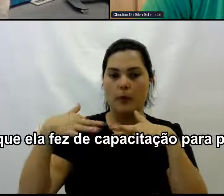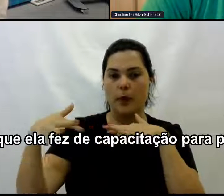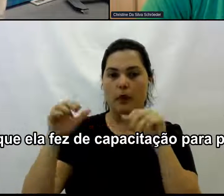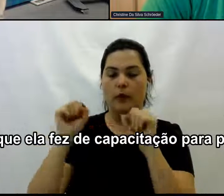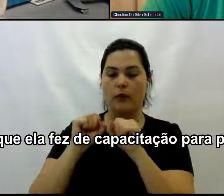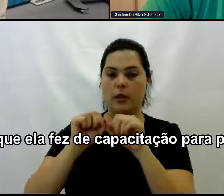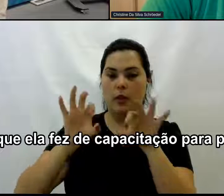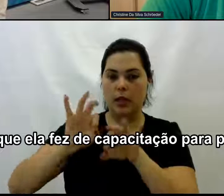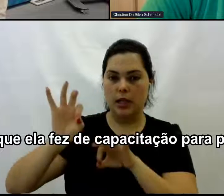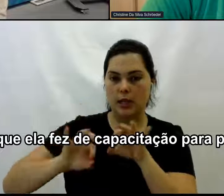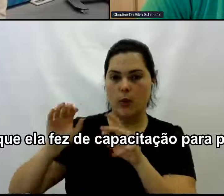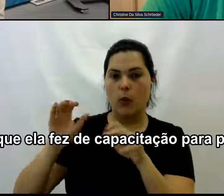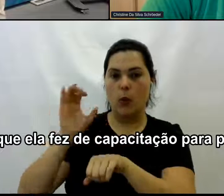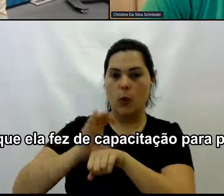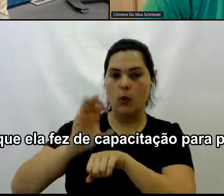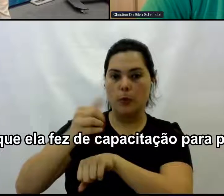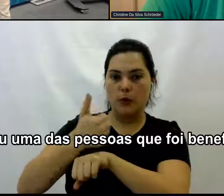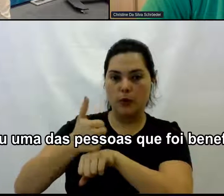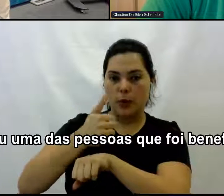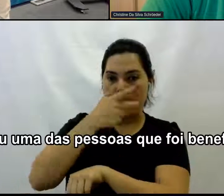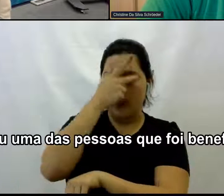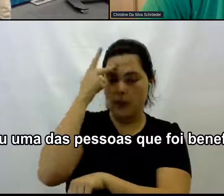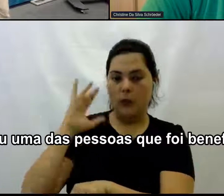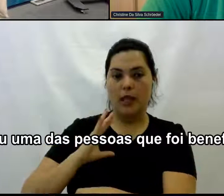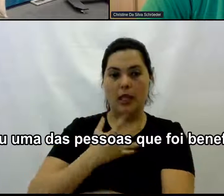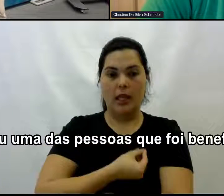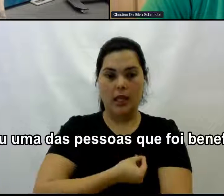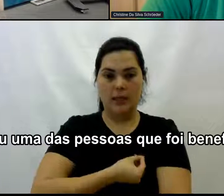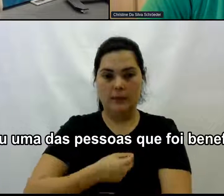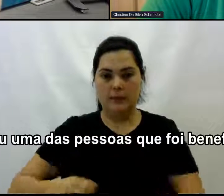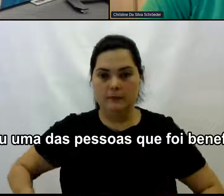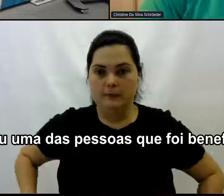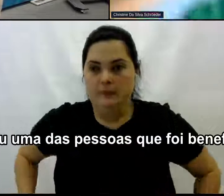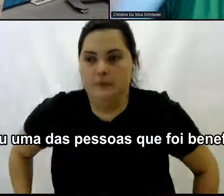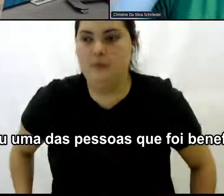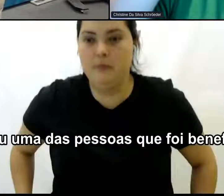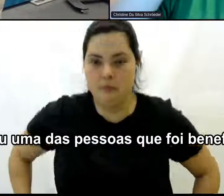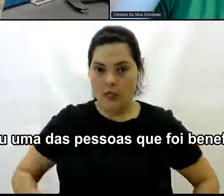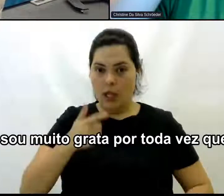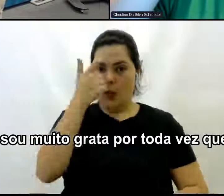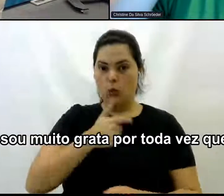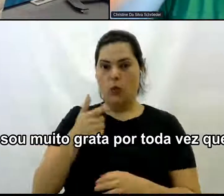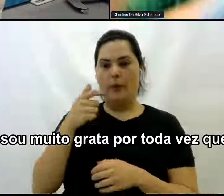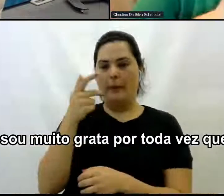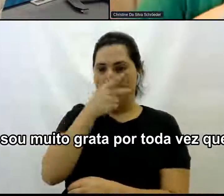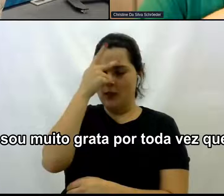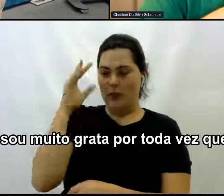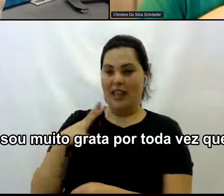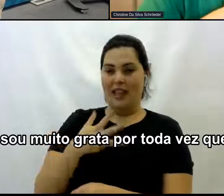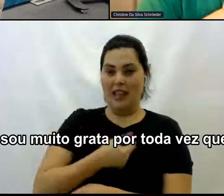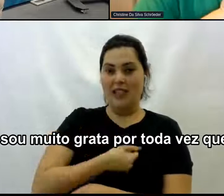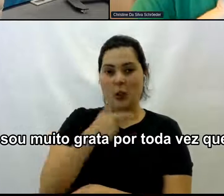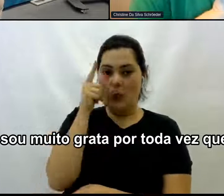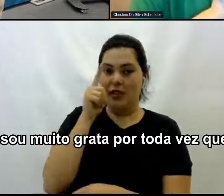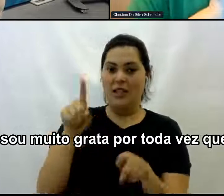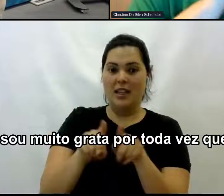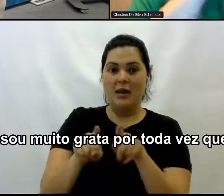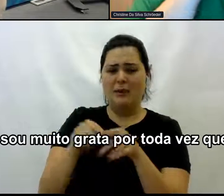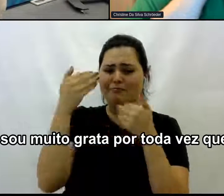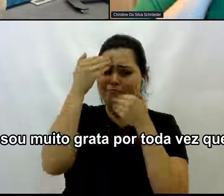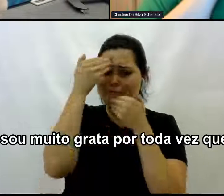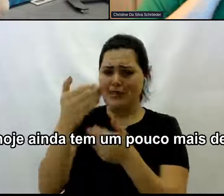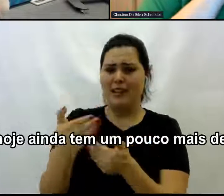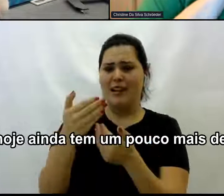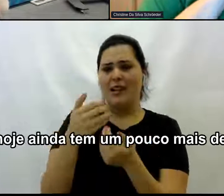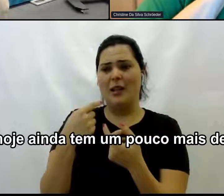De uma capacitação Para pessoas trans E eu sou uma das pessoas Que fui beneficiada Eu sou muito grata Por toda vez Que